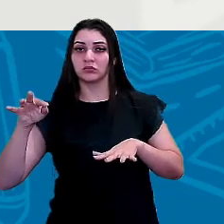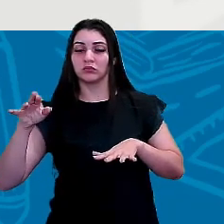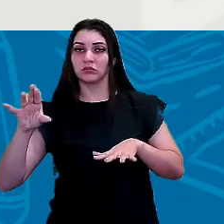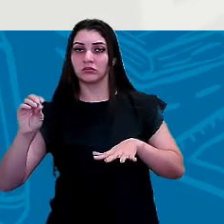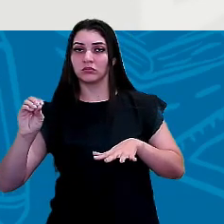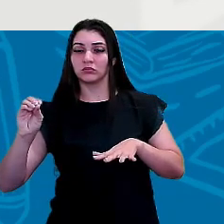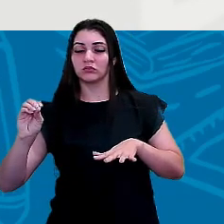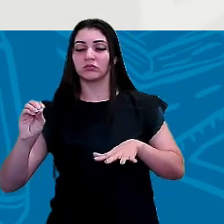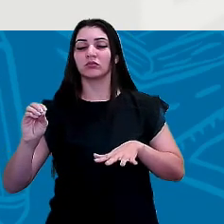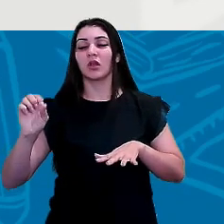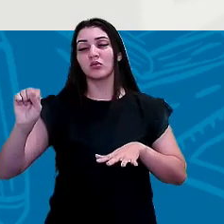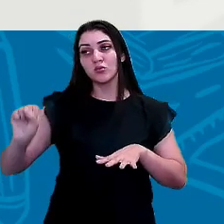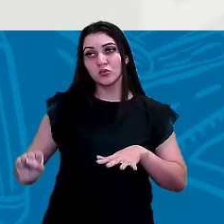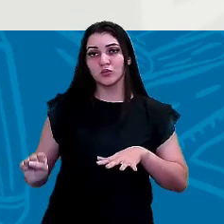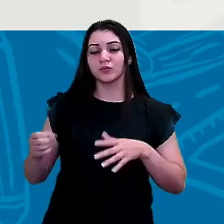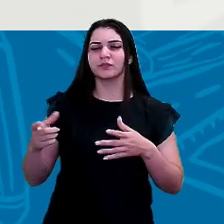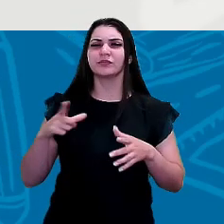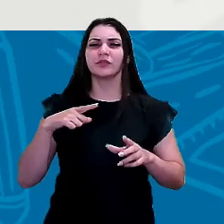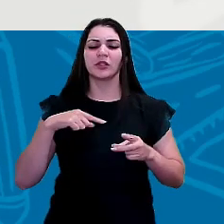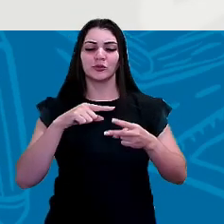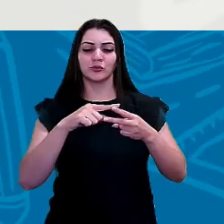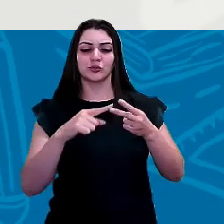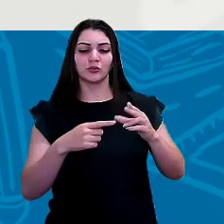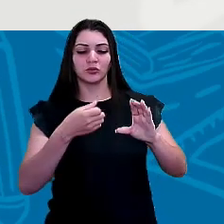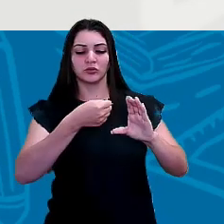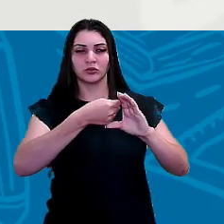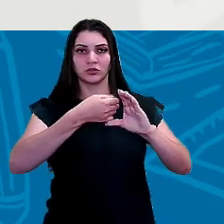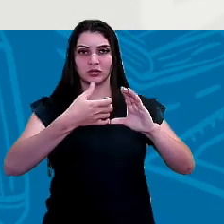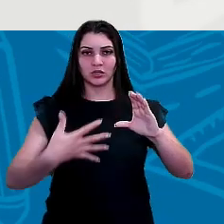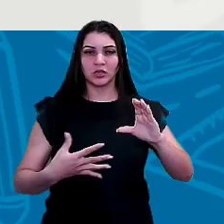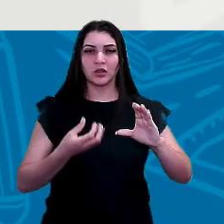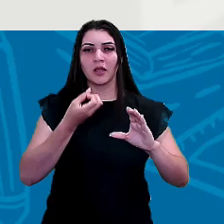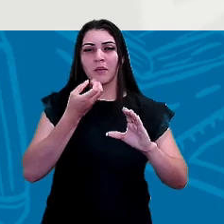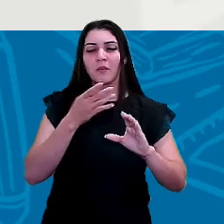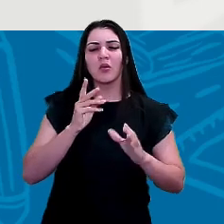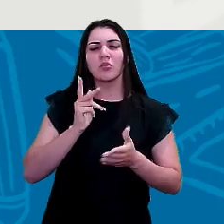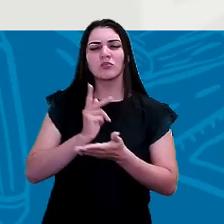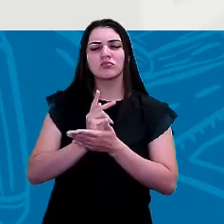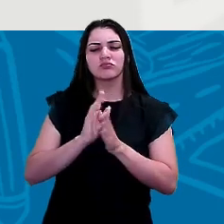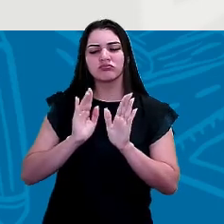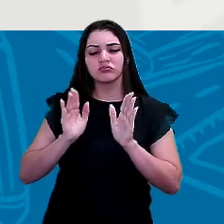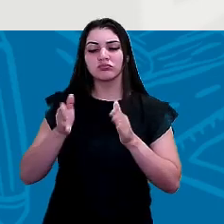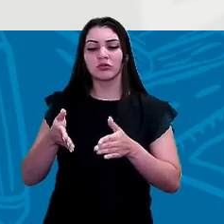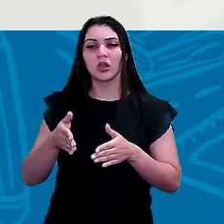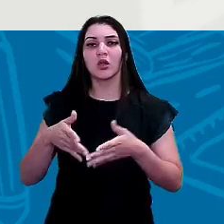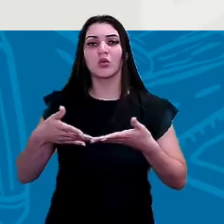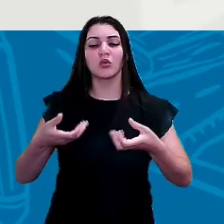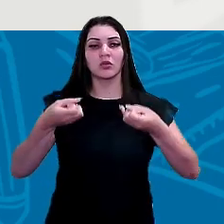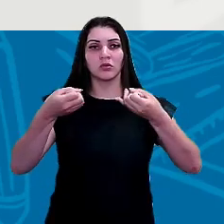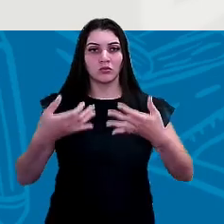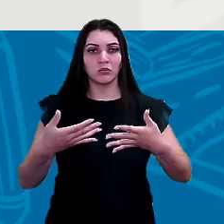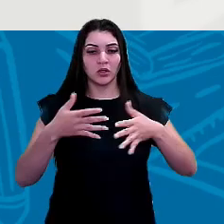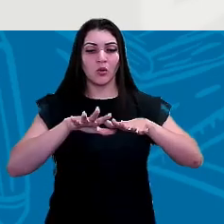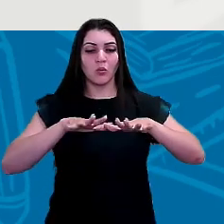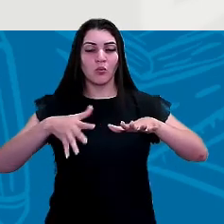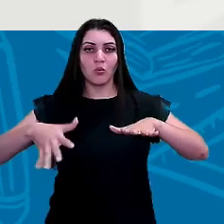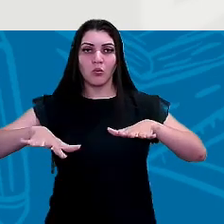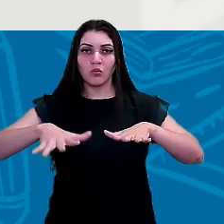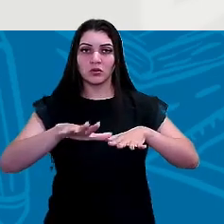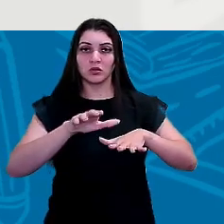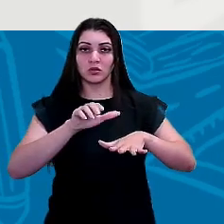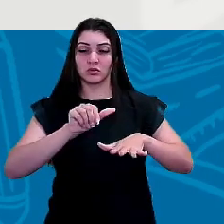Duas características, assim, que é bom sempre frisar quando se fala dos oceanos, é em relação ao Oceano Atlântico,